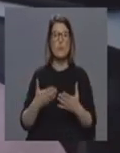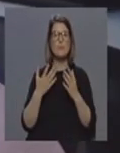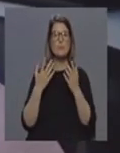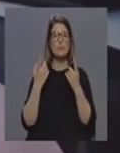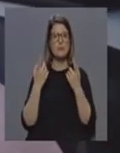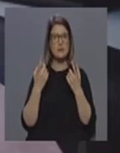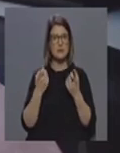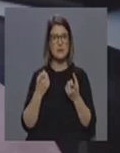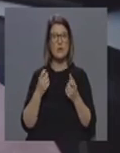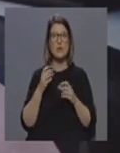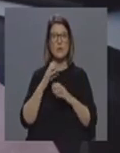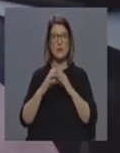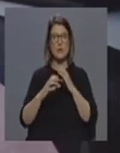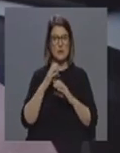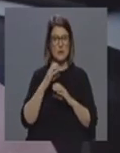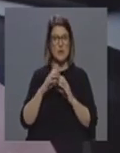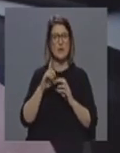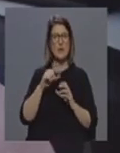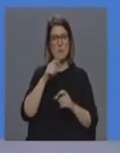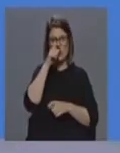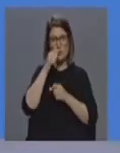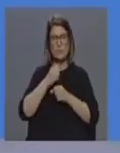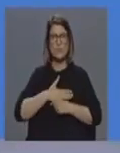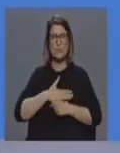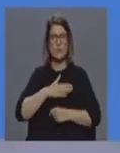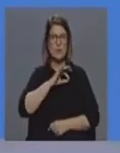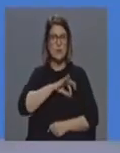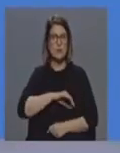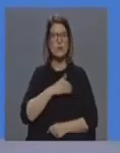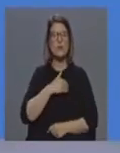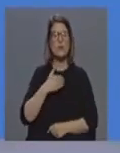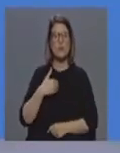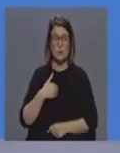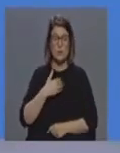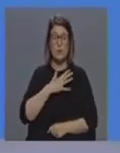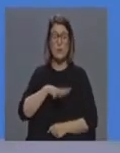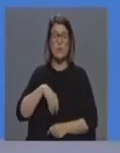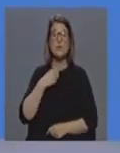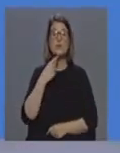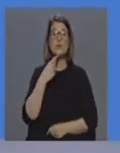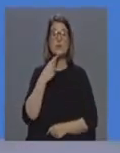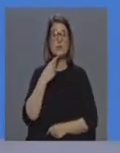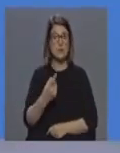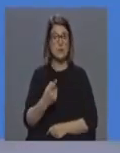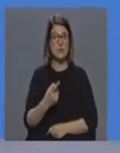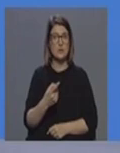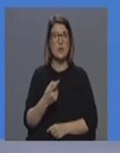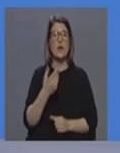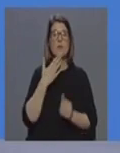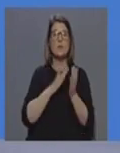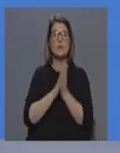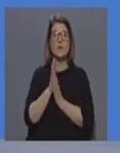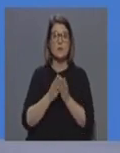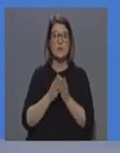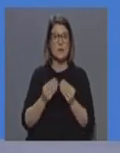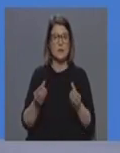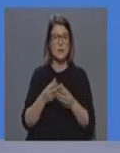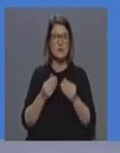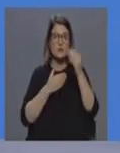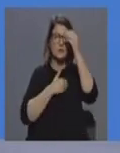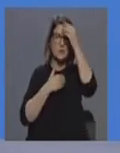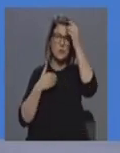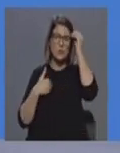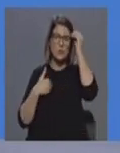de comunicação e por todos os profissionais de saúde do mundo, que se utilizem os recursos de saúde para